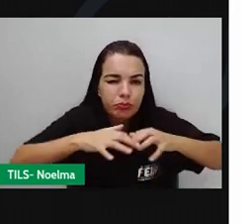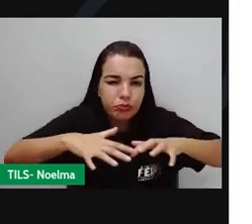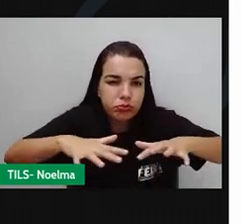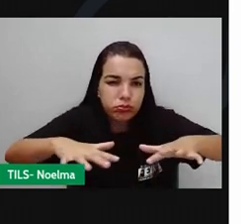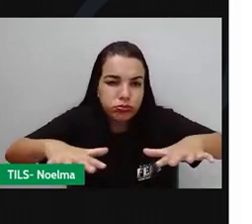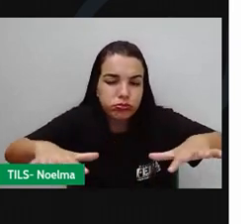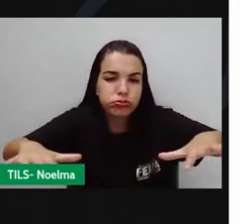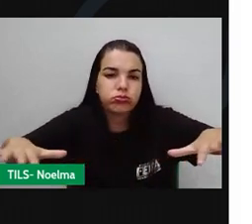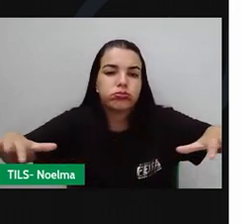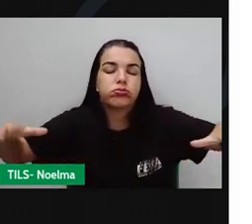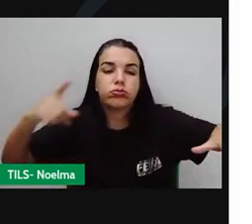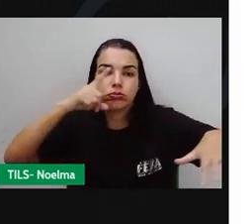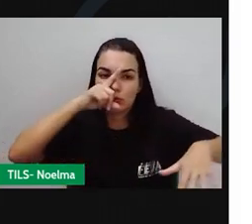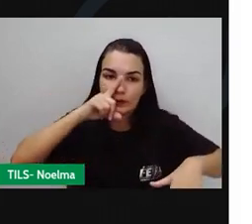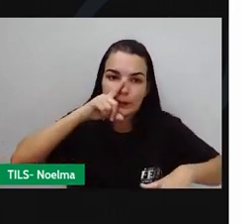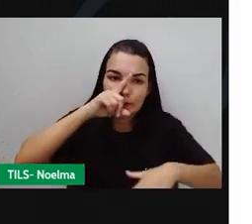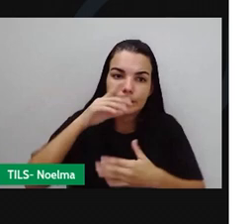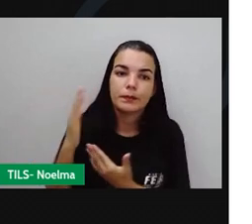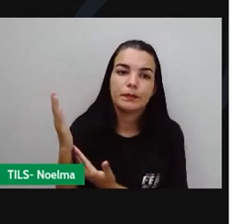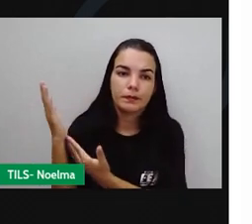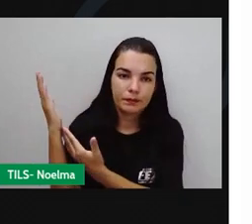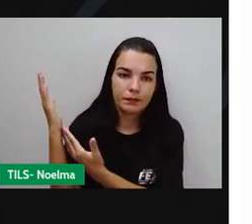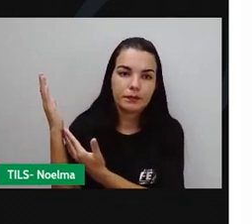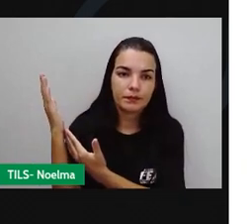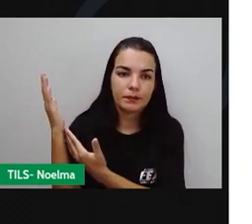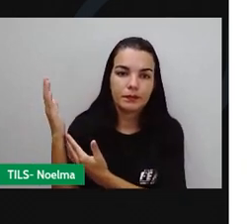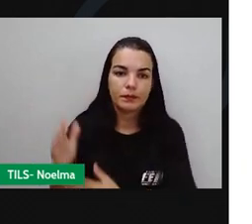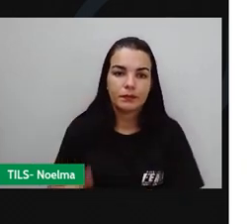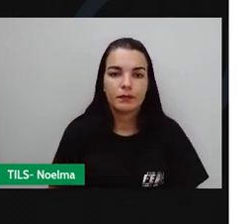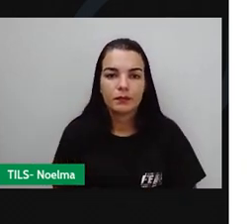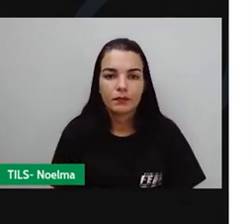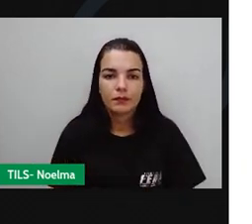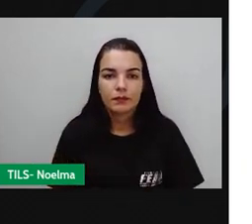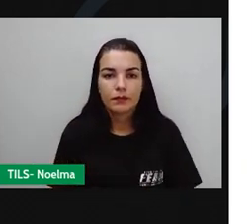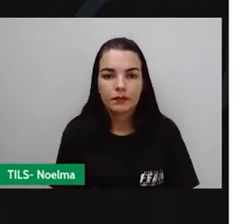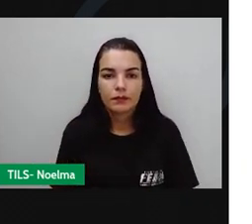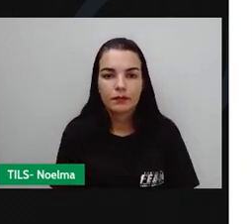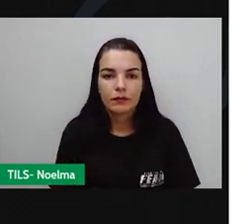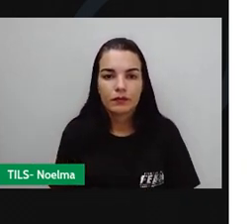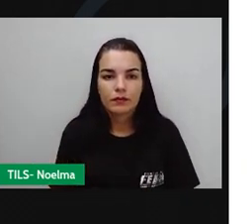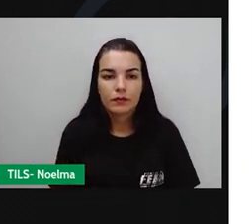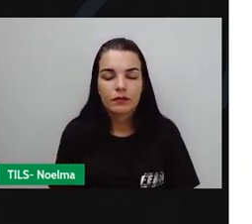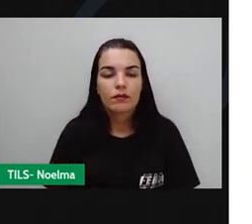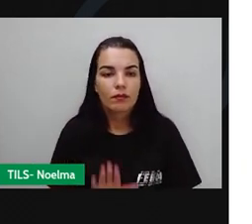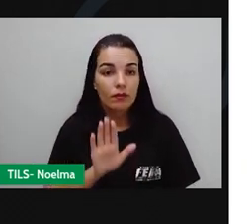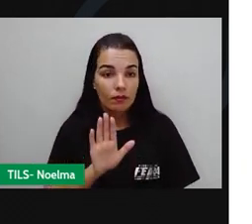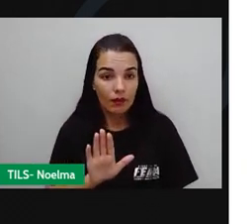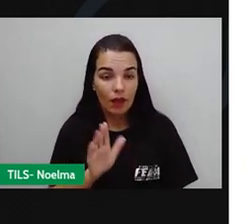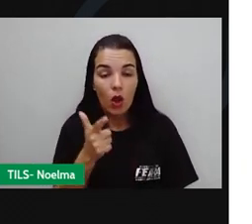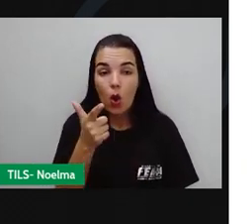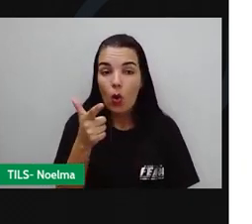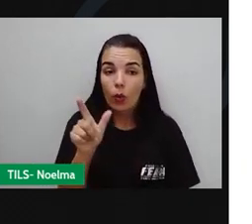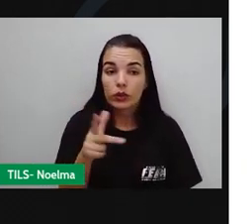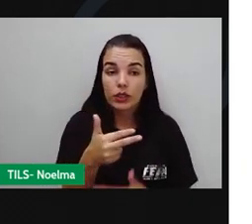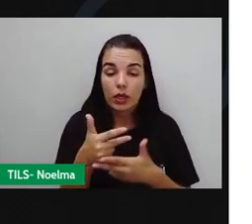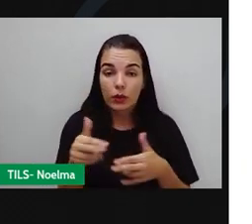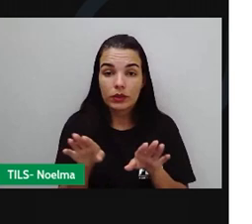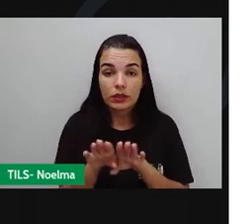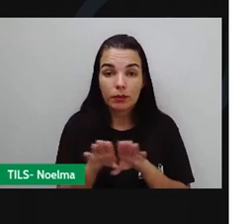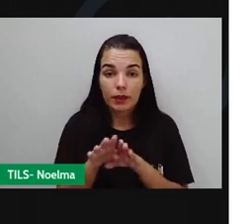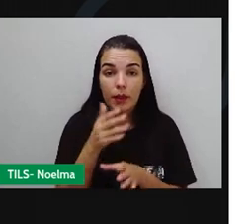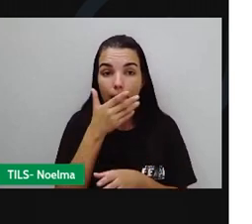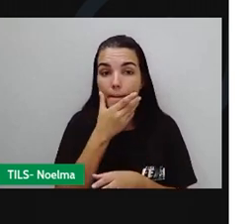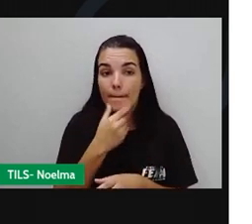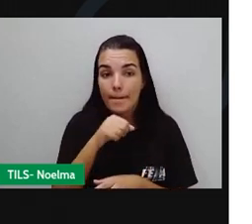com essa vegetação já seca, né? Cabo, outro problema também é que os pais não observam muito os filhos. E na maioria das